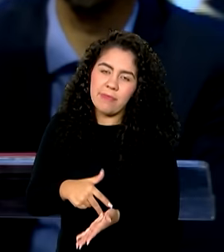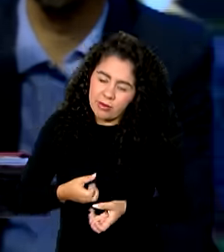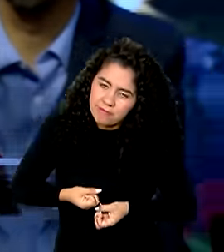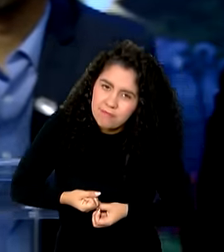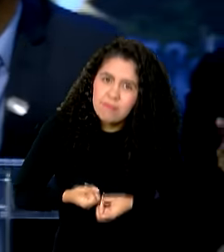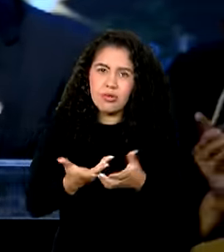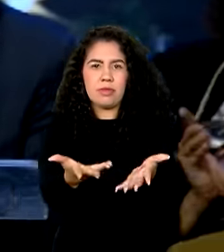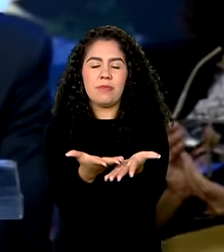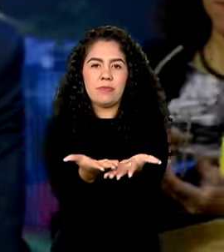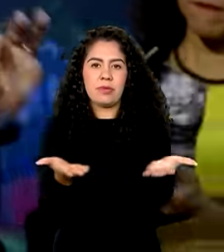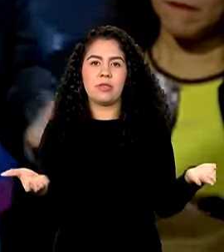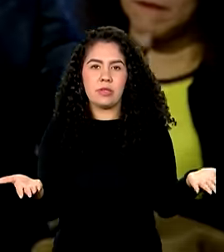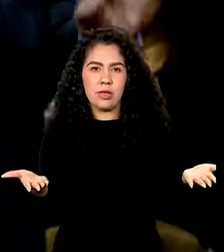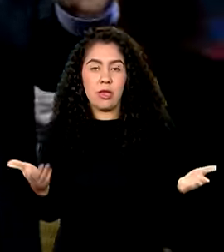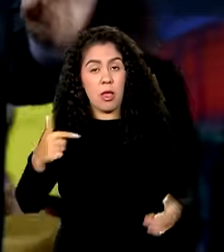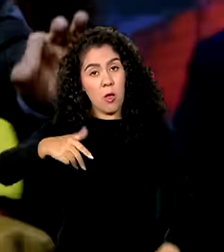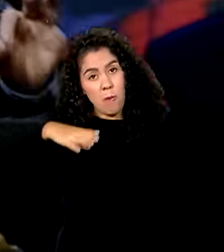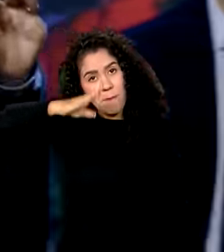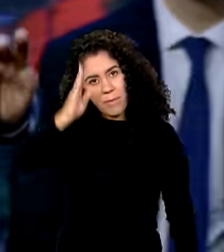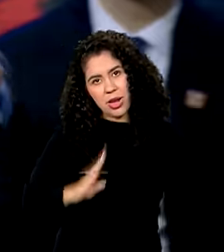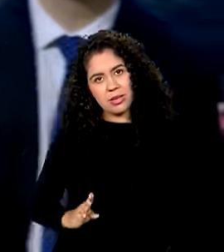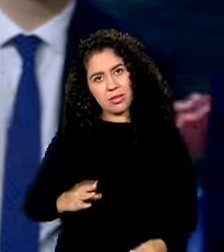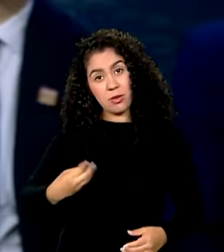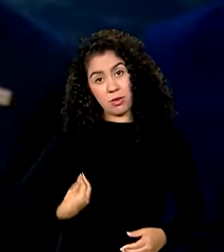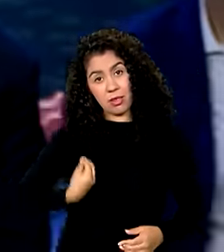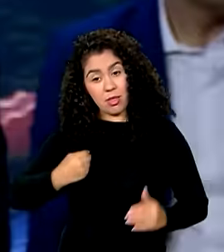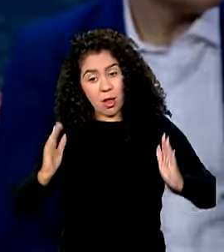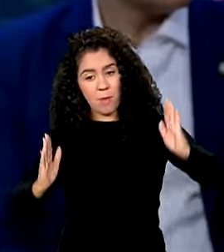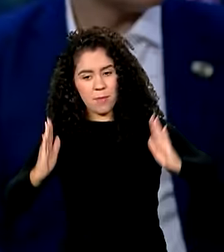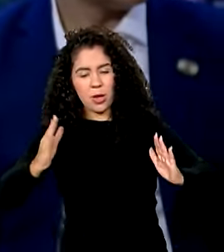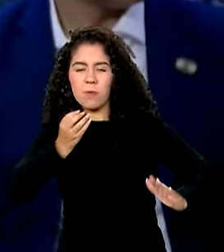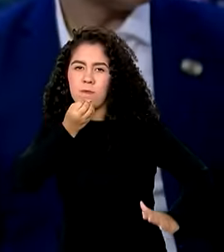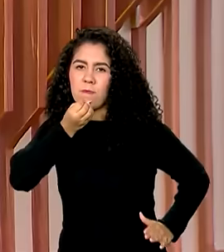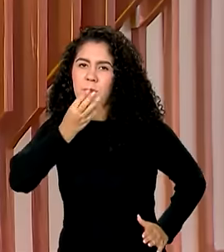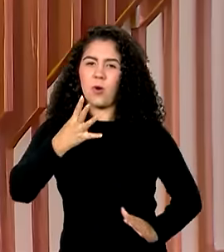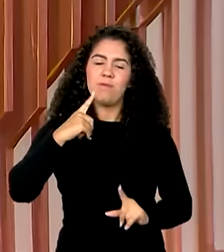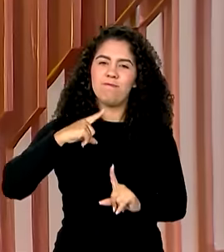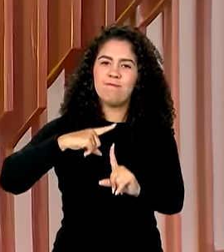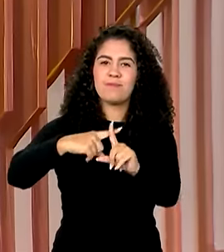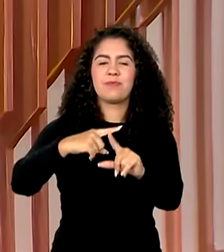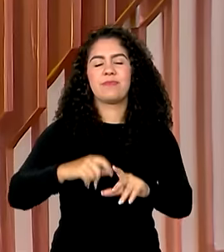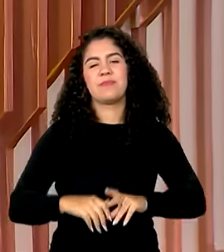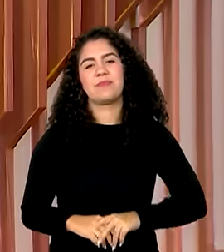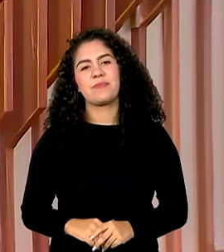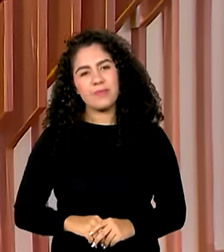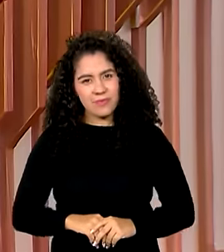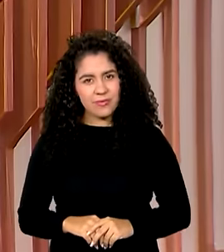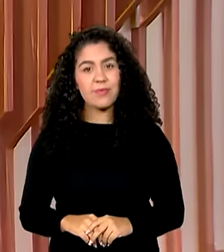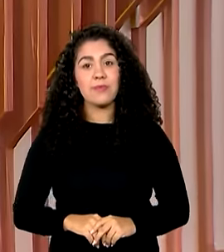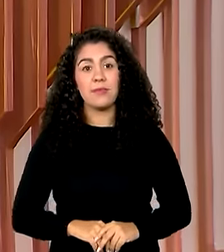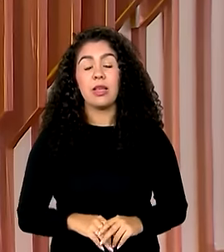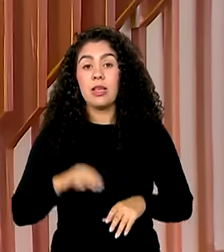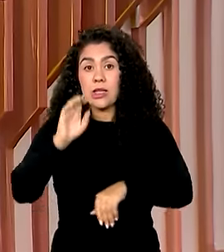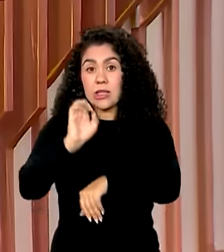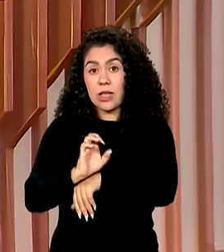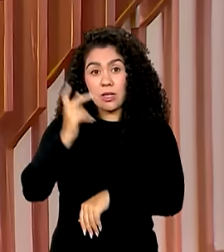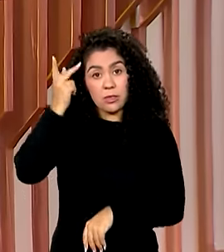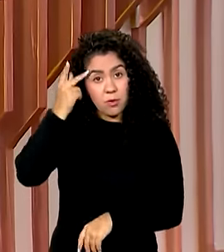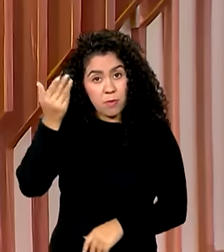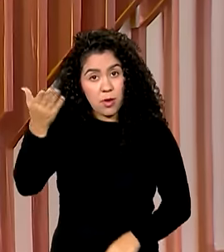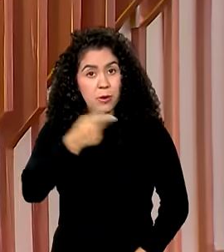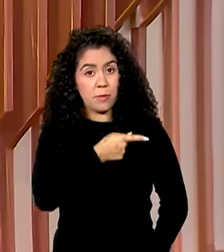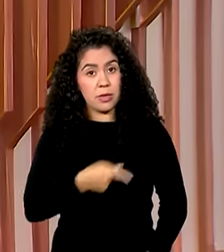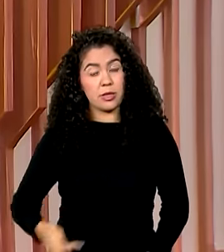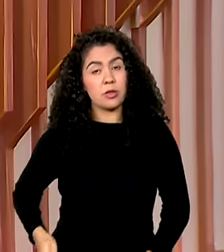dizer para vocês, o Brasil está vivendo um bom momento. E olha, ainda em São Paulo, o presidente